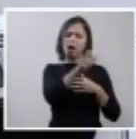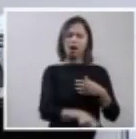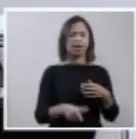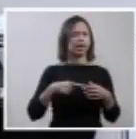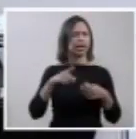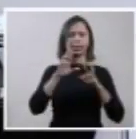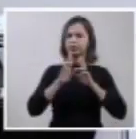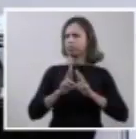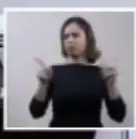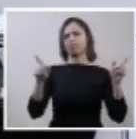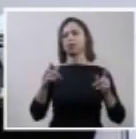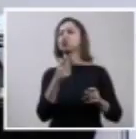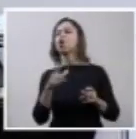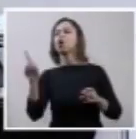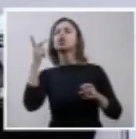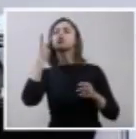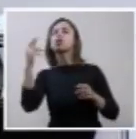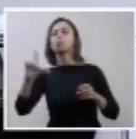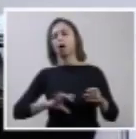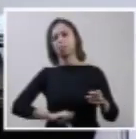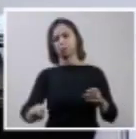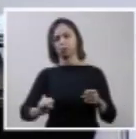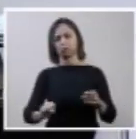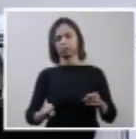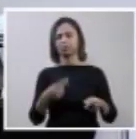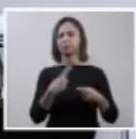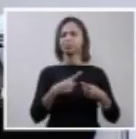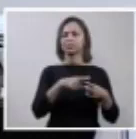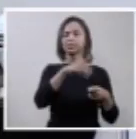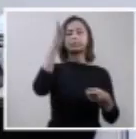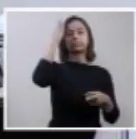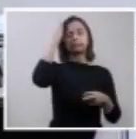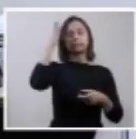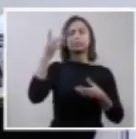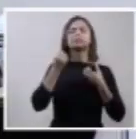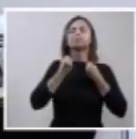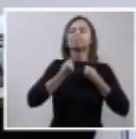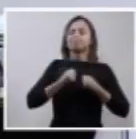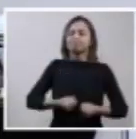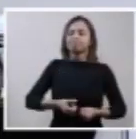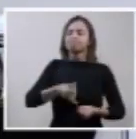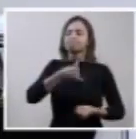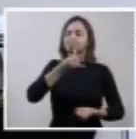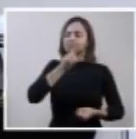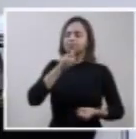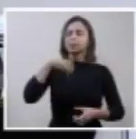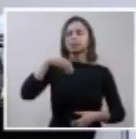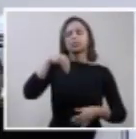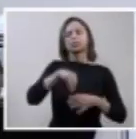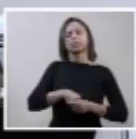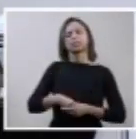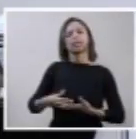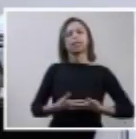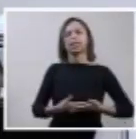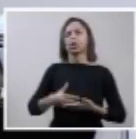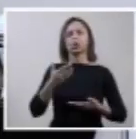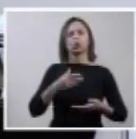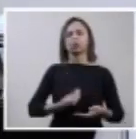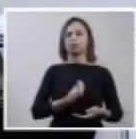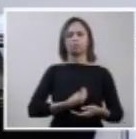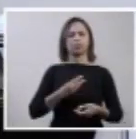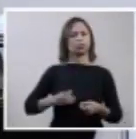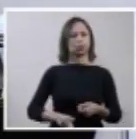cruel, de saber, ter consciência que carrega no seu corpo uma vida que não terá continuidade,